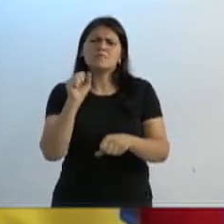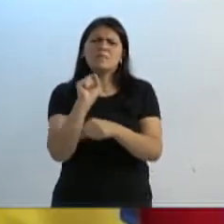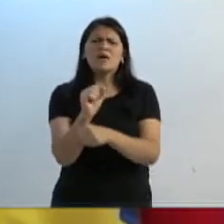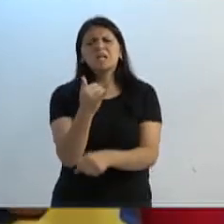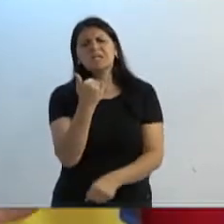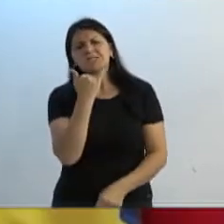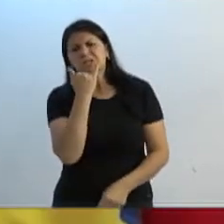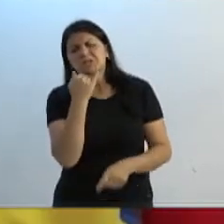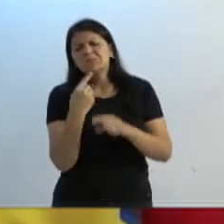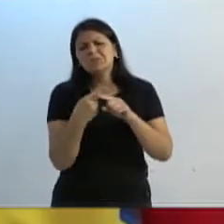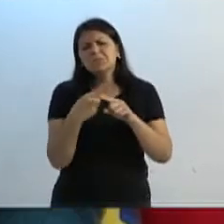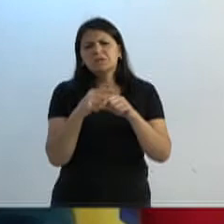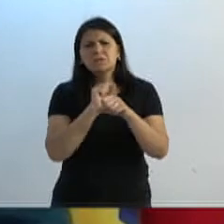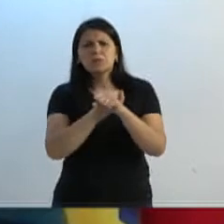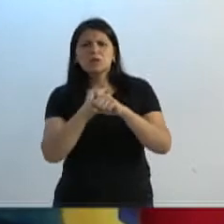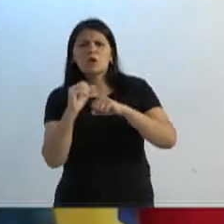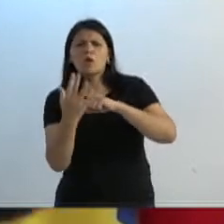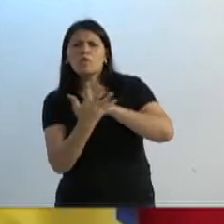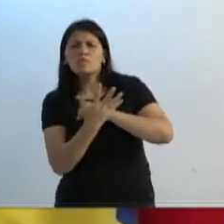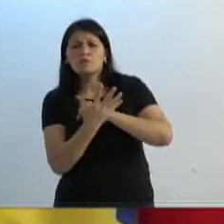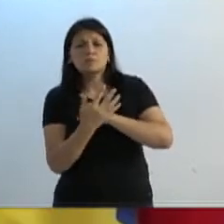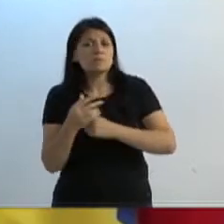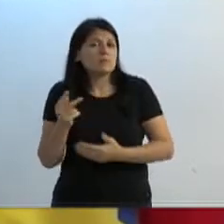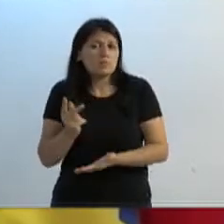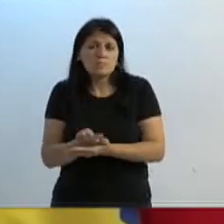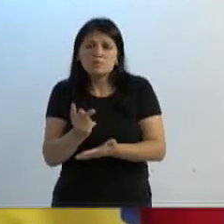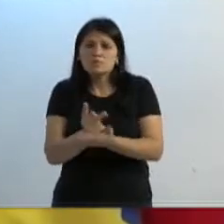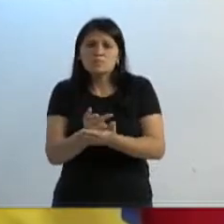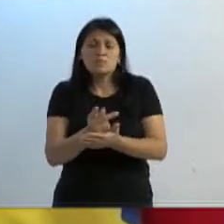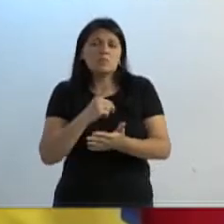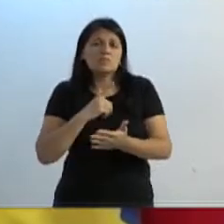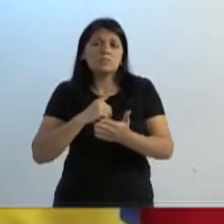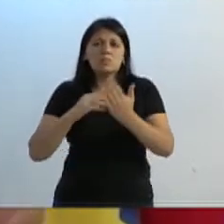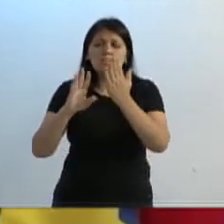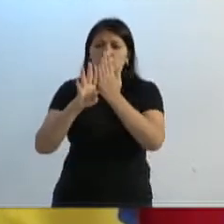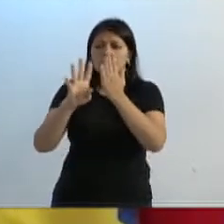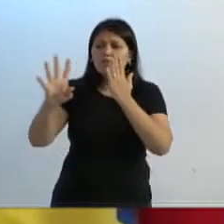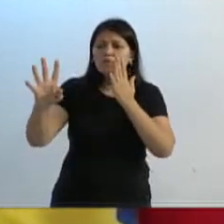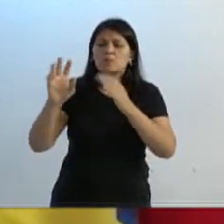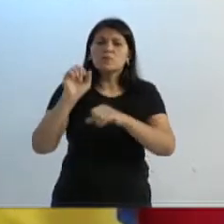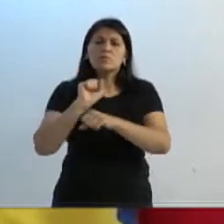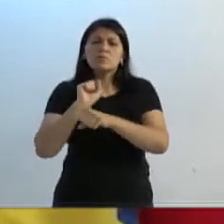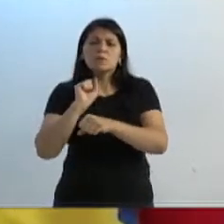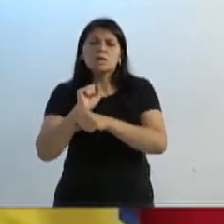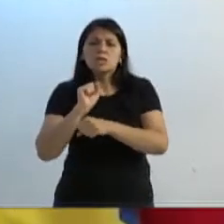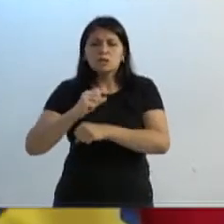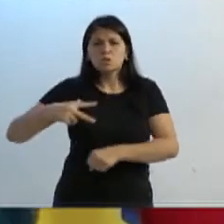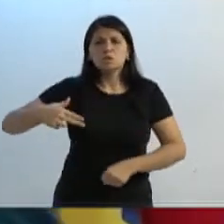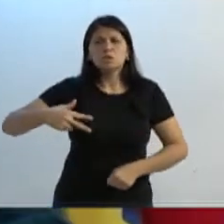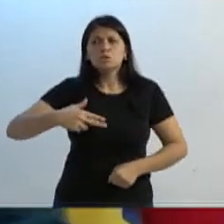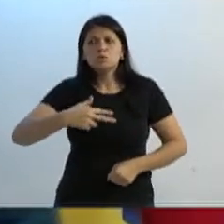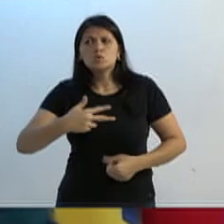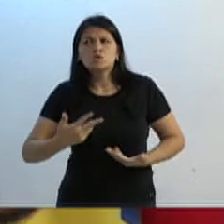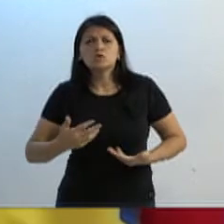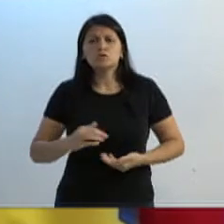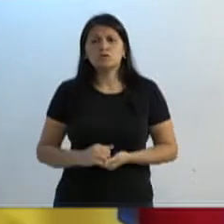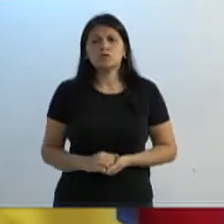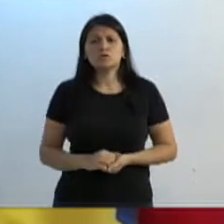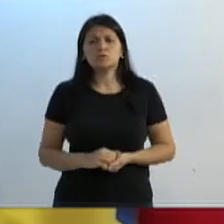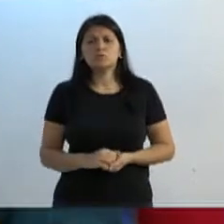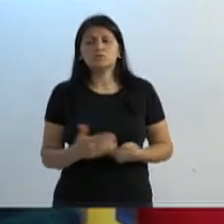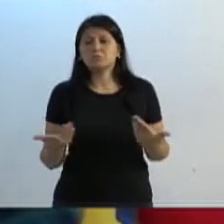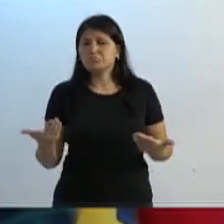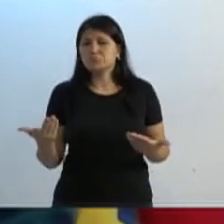tudo por causa do Covid. A vida tem que continuar. Tem gente na fila esperando a cirurgia, tem gente que precisa fazer encaminhamentos. Tem outros